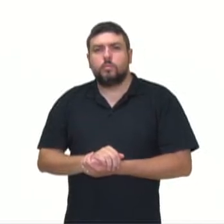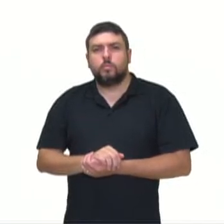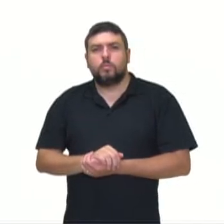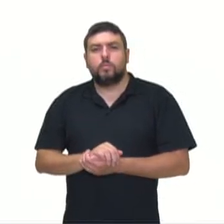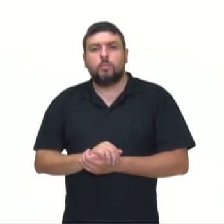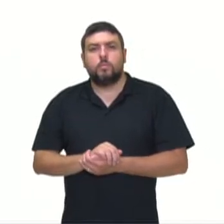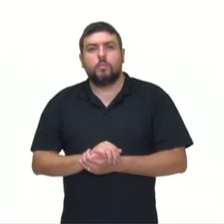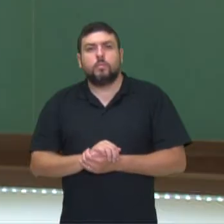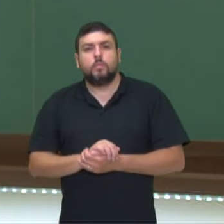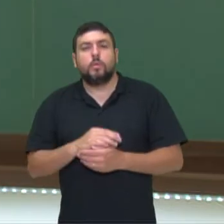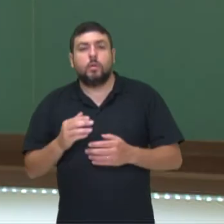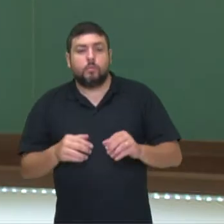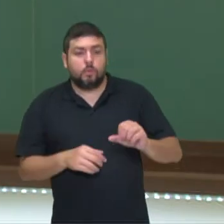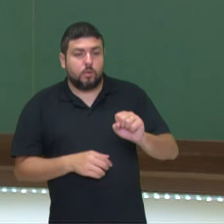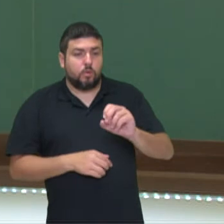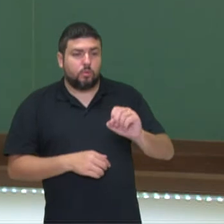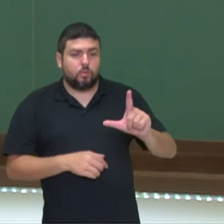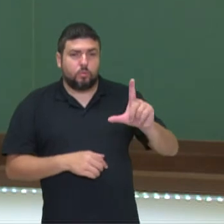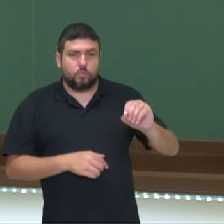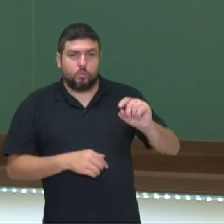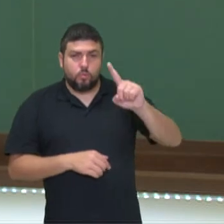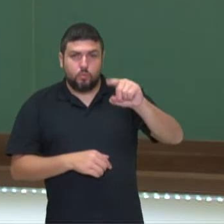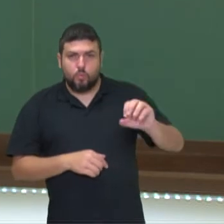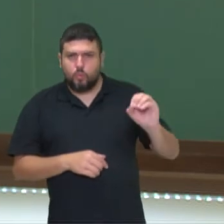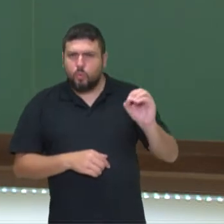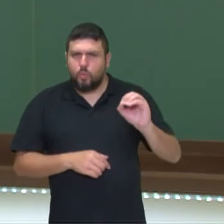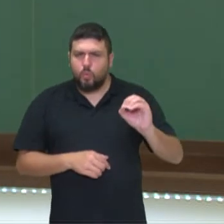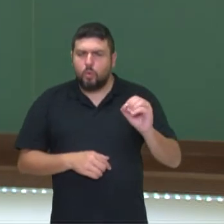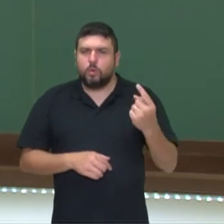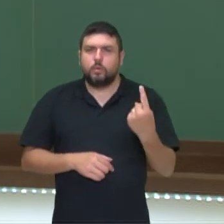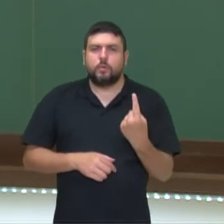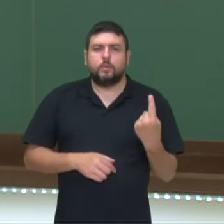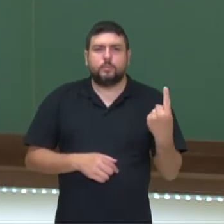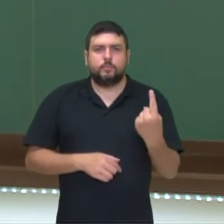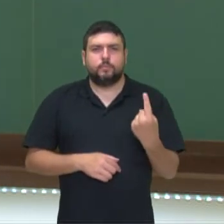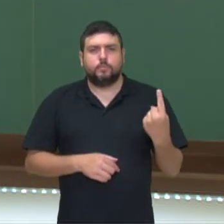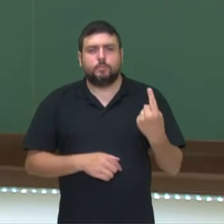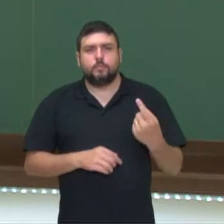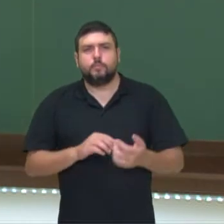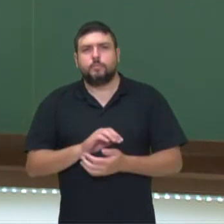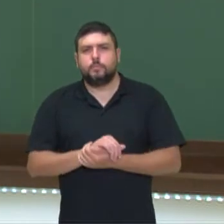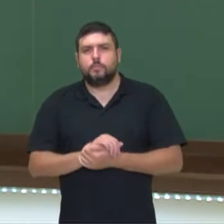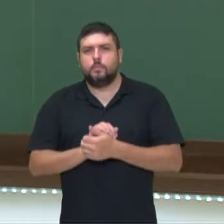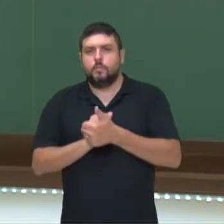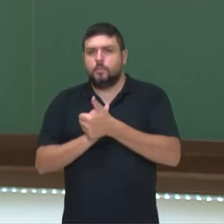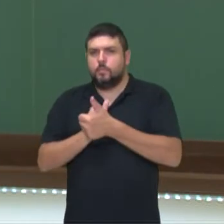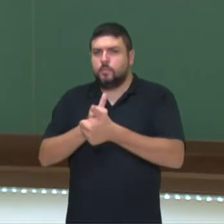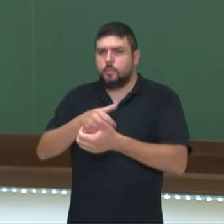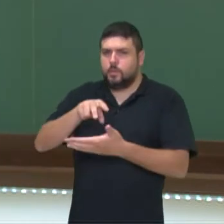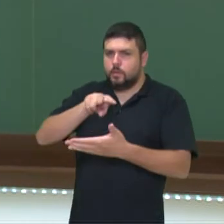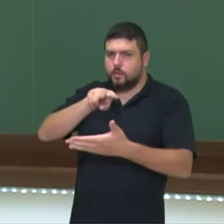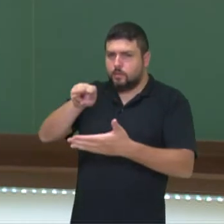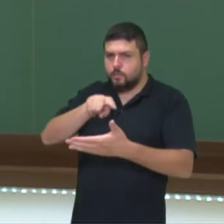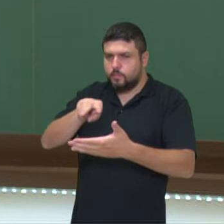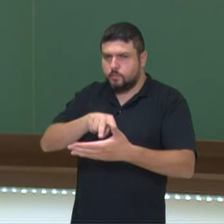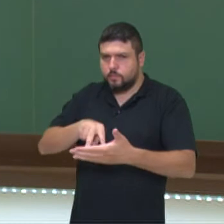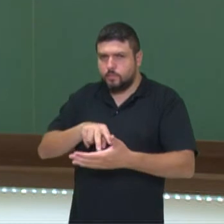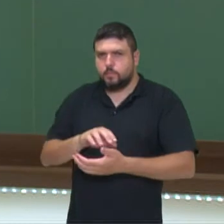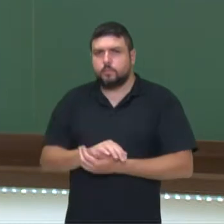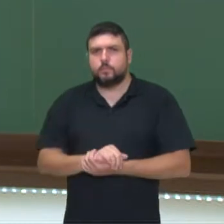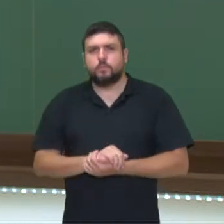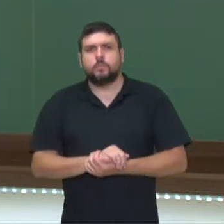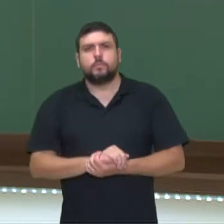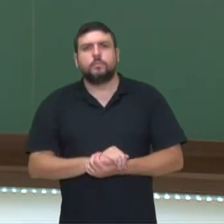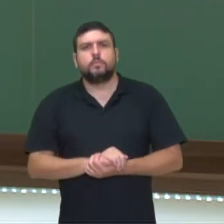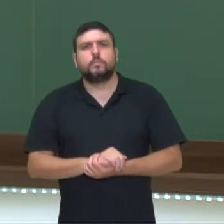companhia. Cierto? Aqui, a ler. Vamos a ler. Olá, Mariano. Que